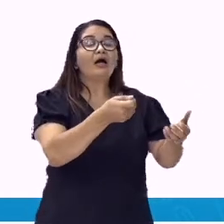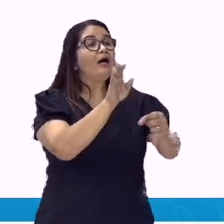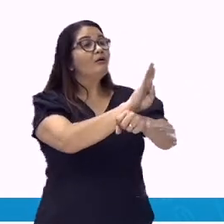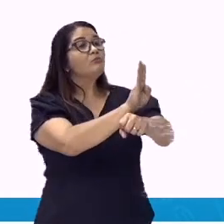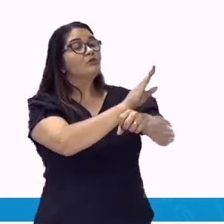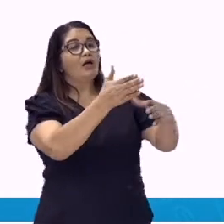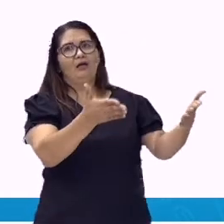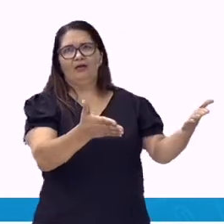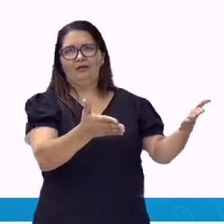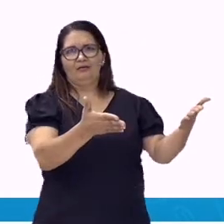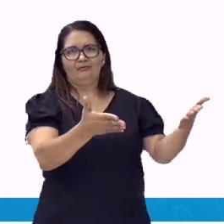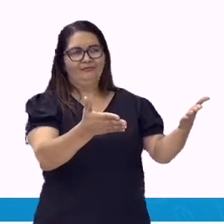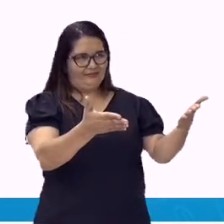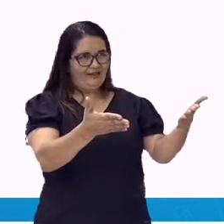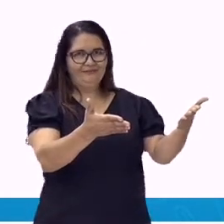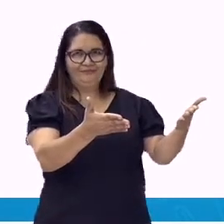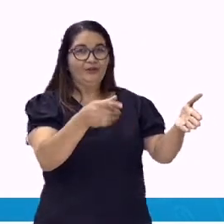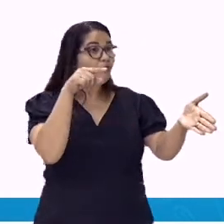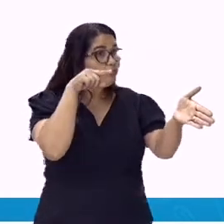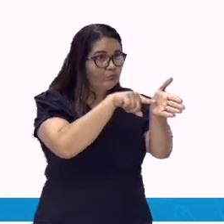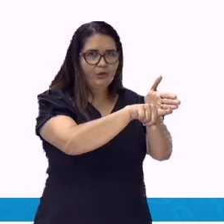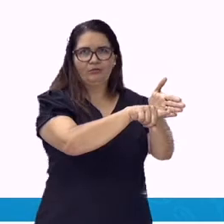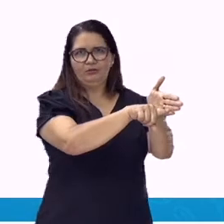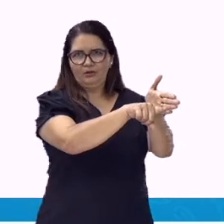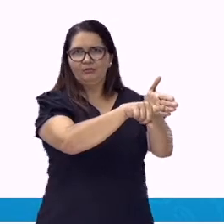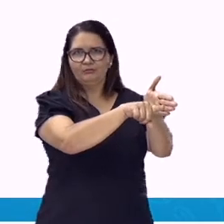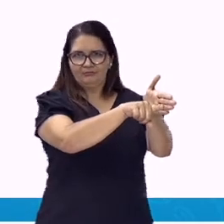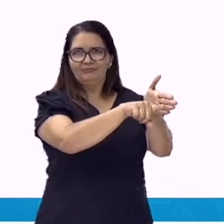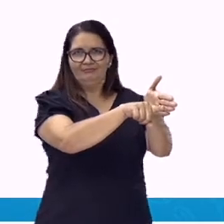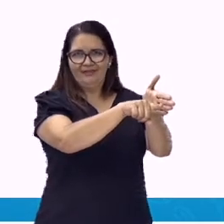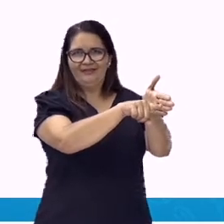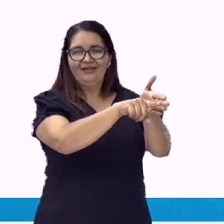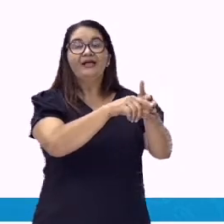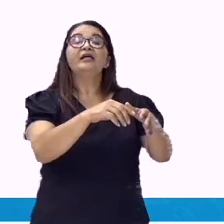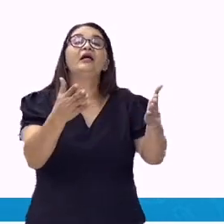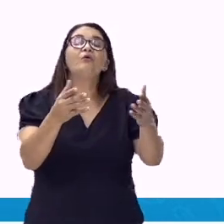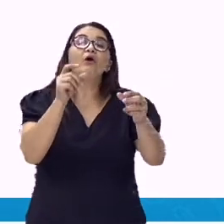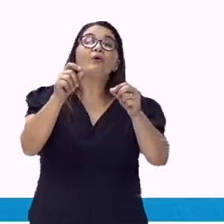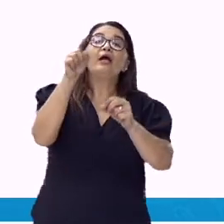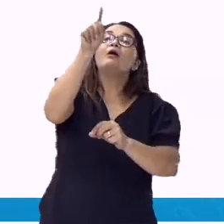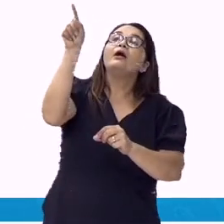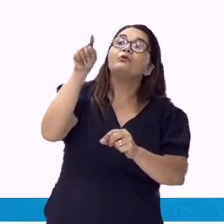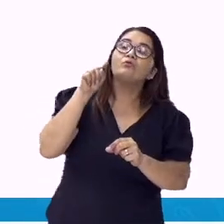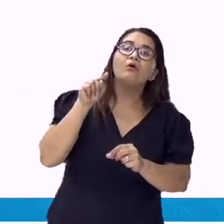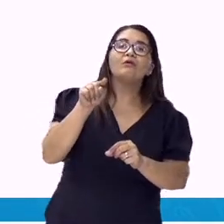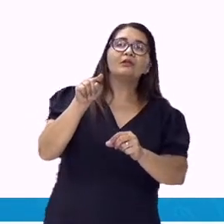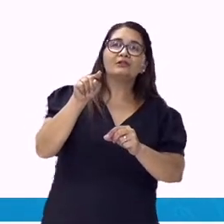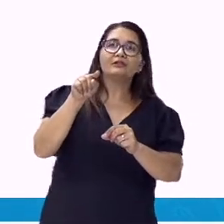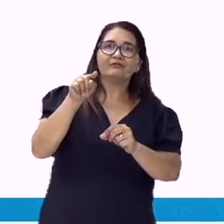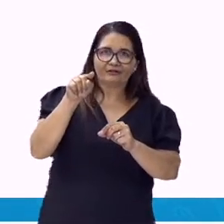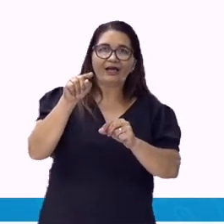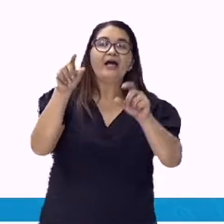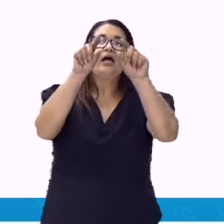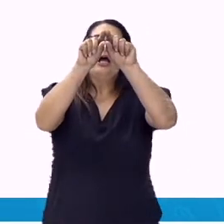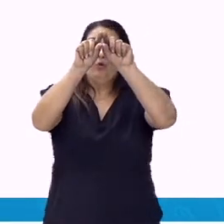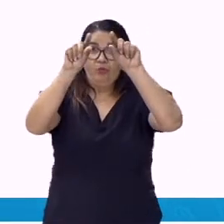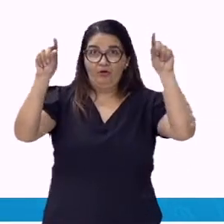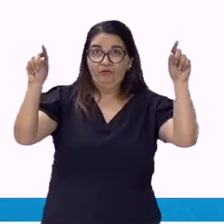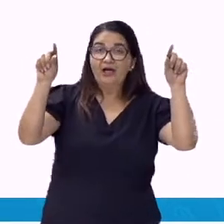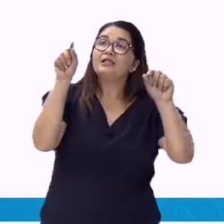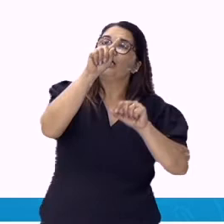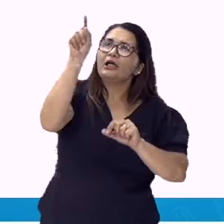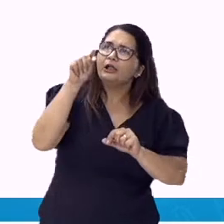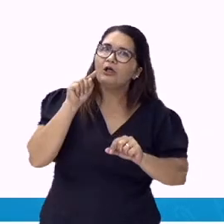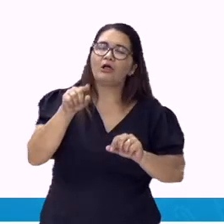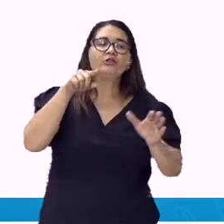custa a entrada para o cinema. Temos aqui uma oração interrogativa indireta. Quem estava com Oriane